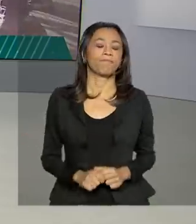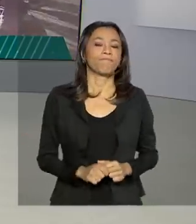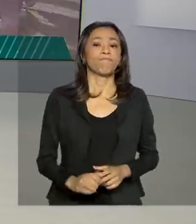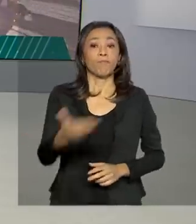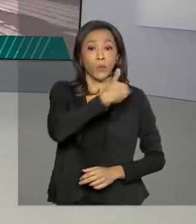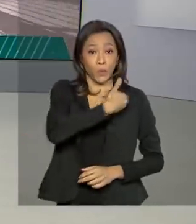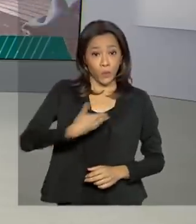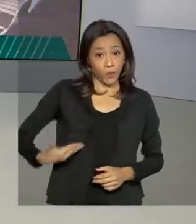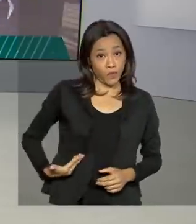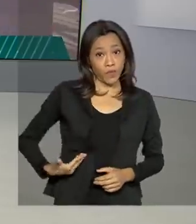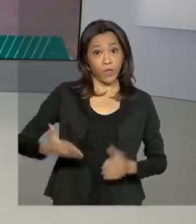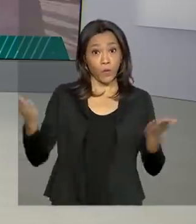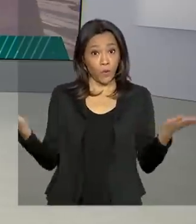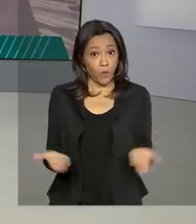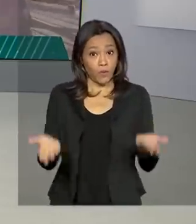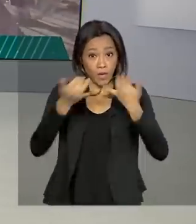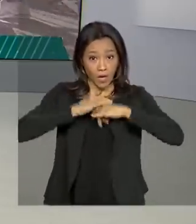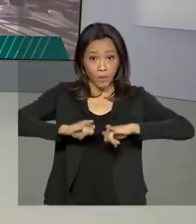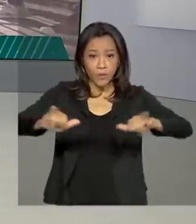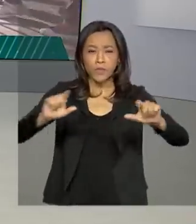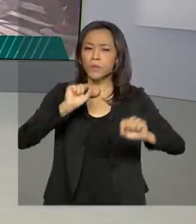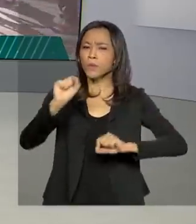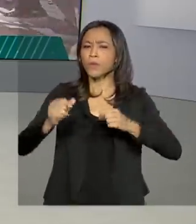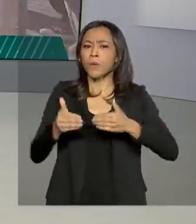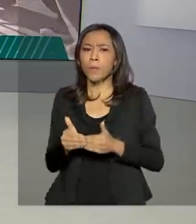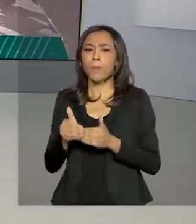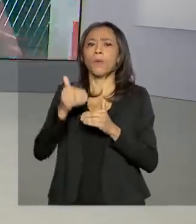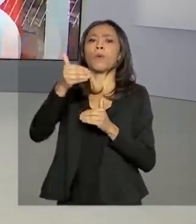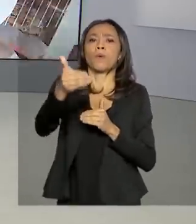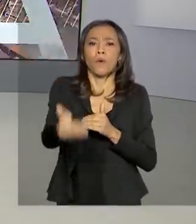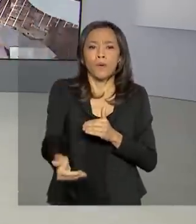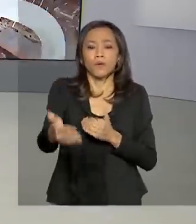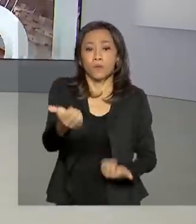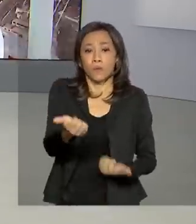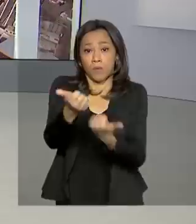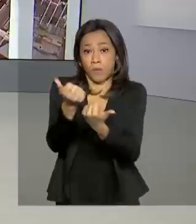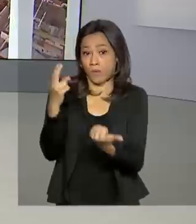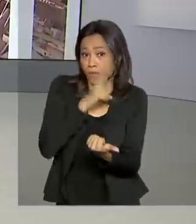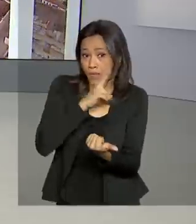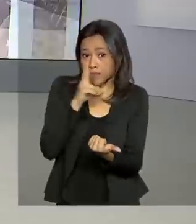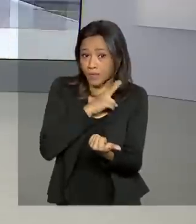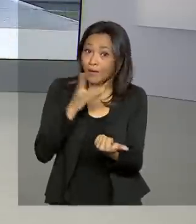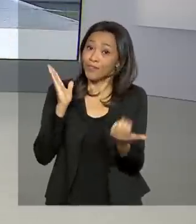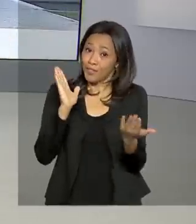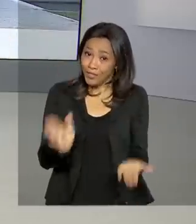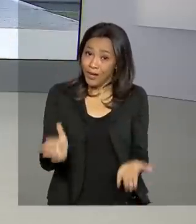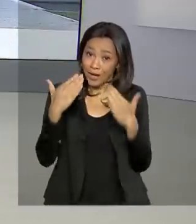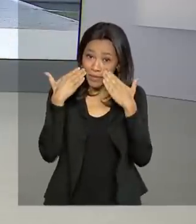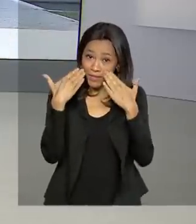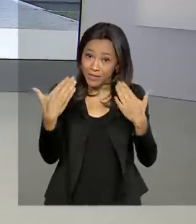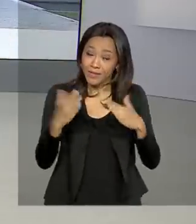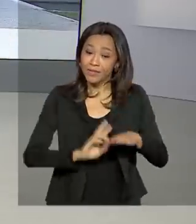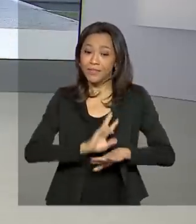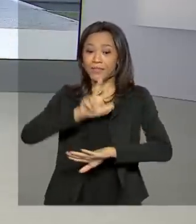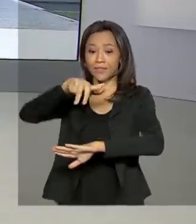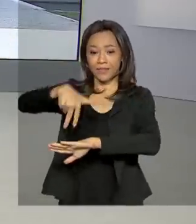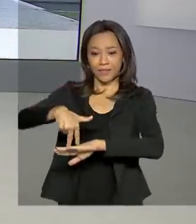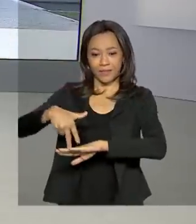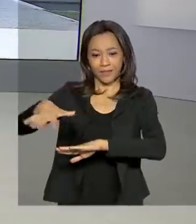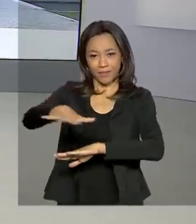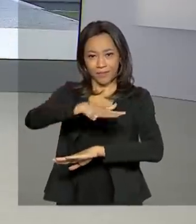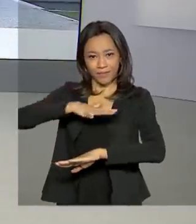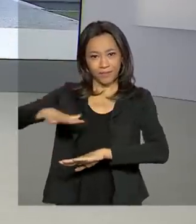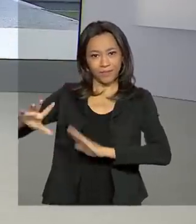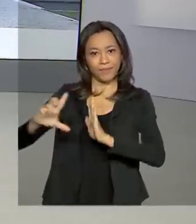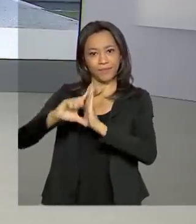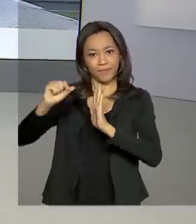O governo anuncia hoje a prorrogação do auxílio emergencial e a gente já começa essa edição indo ao vivo para o Palácio do Planalto,